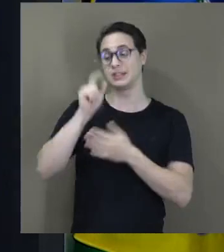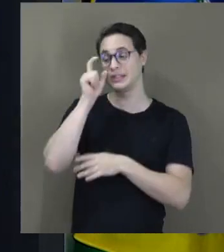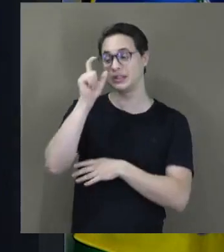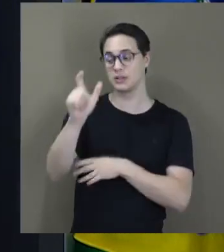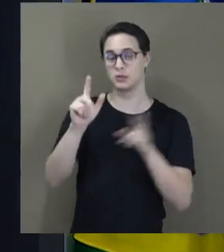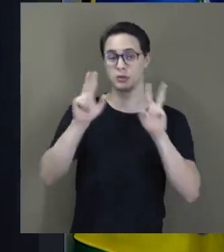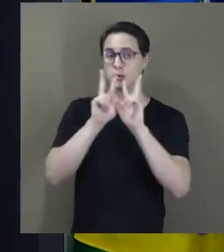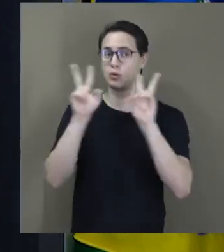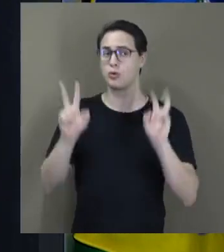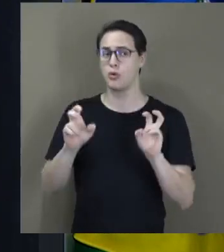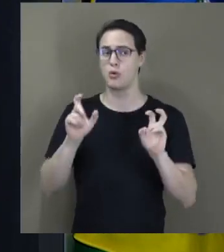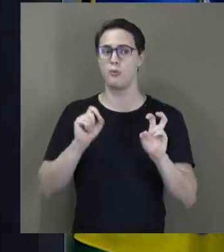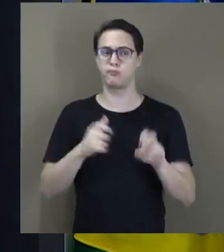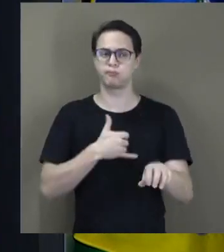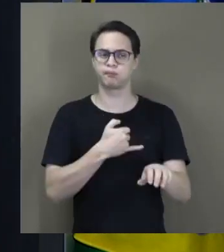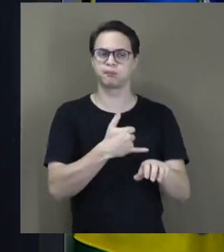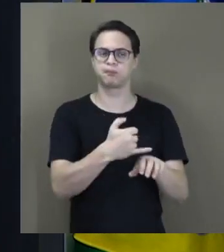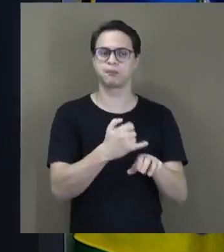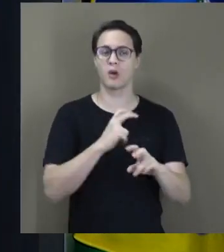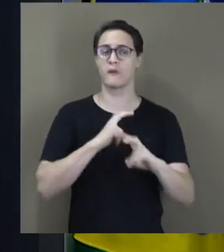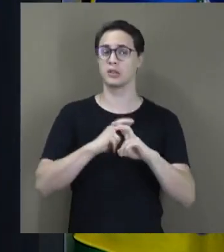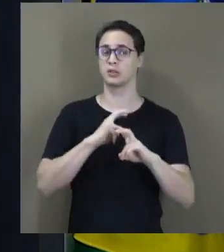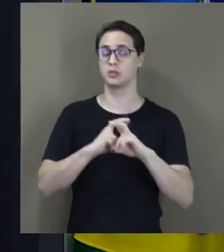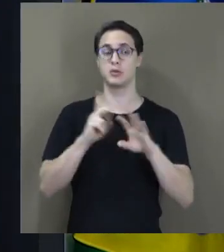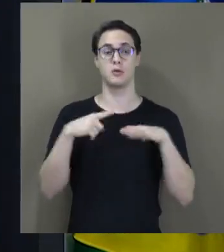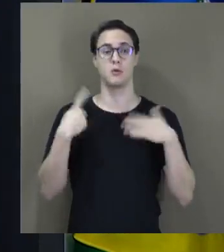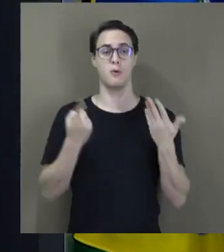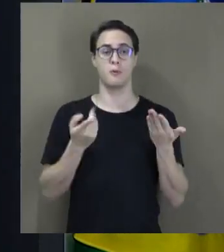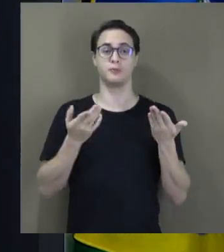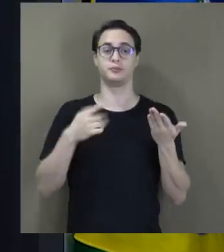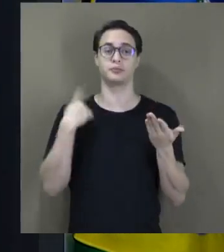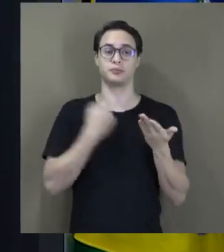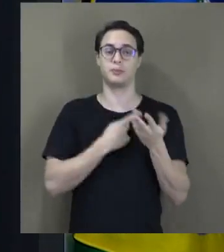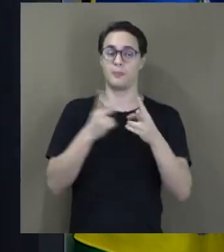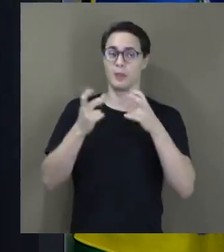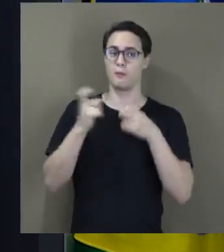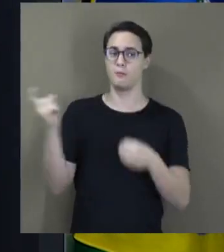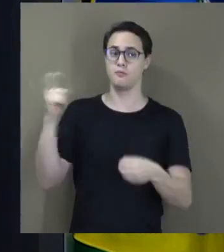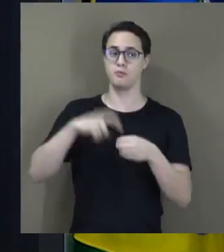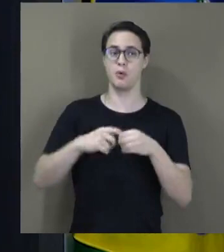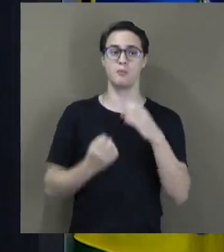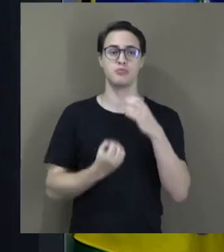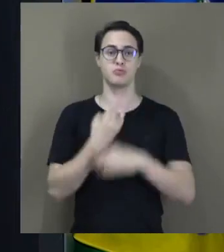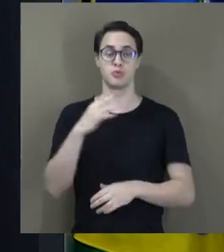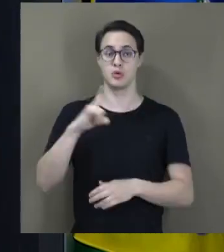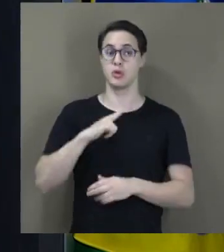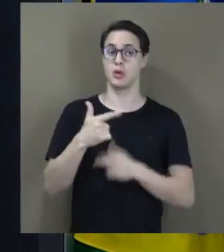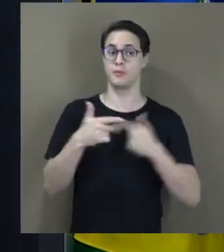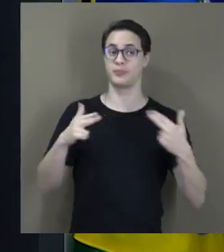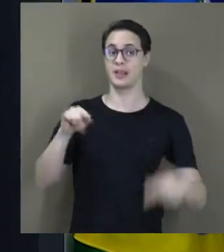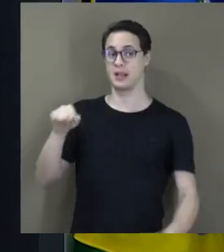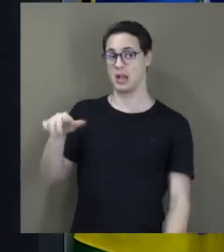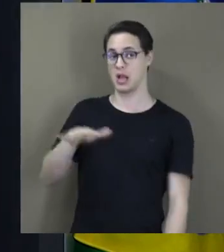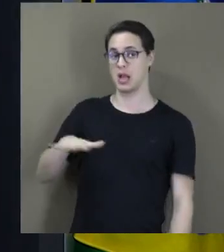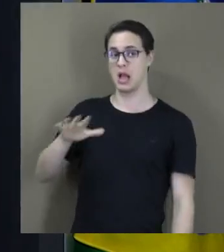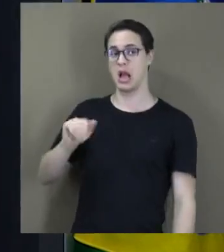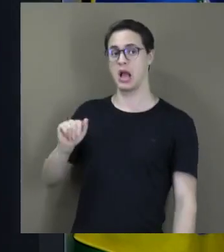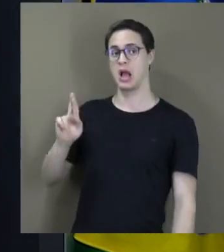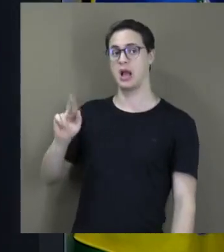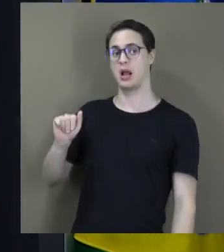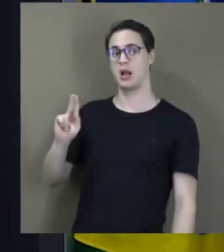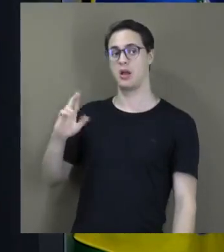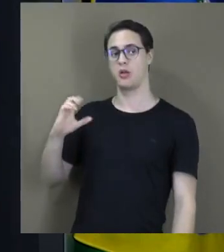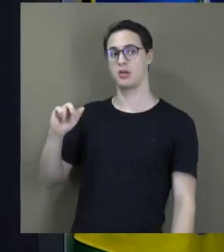aos fertilizantes. Consta que irá retomar a produção da unidade de araucária no Paraná no